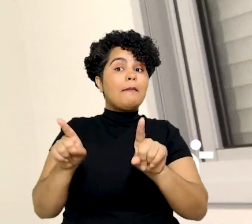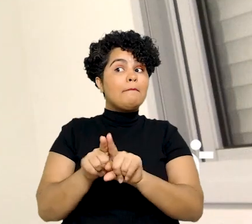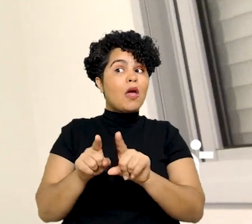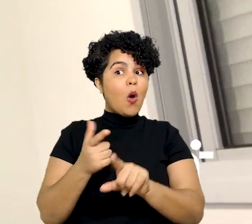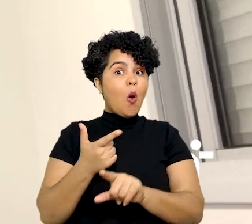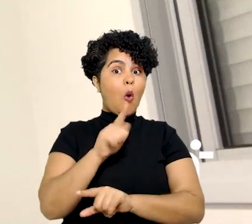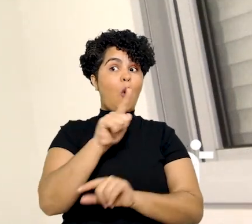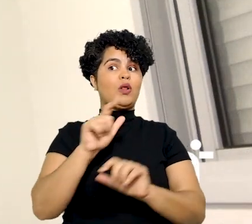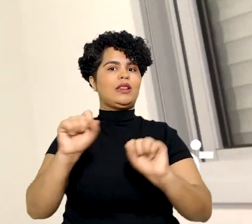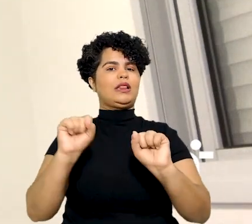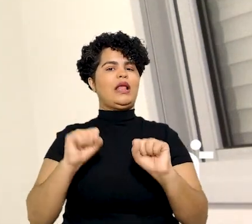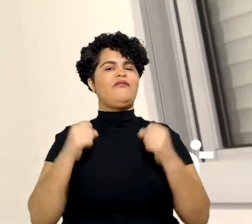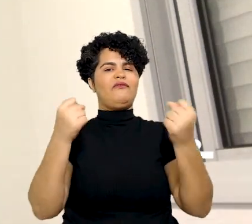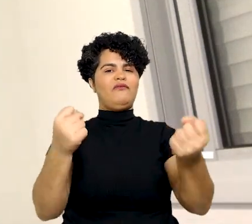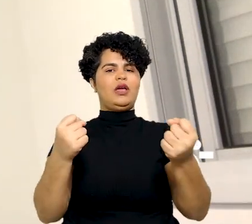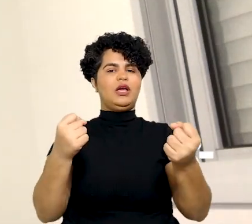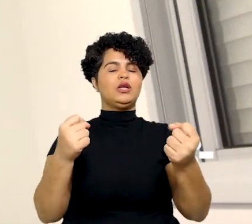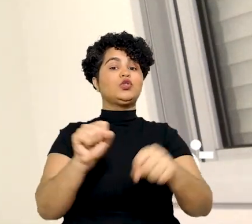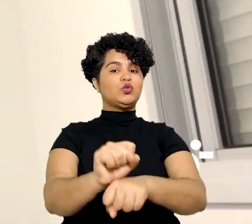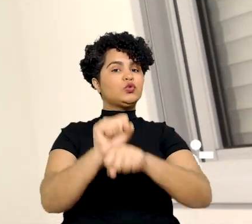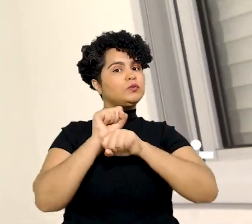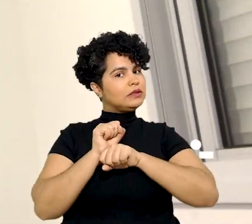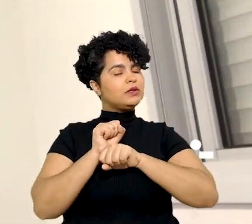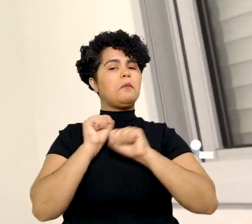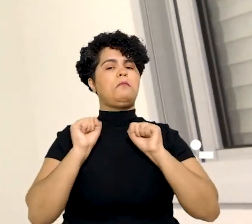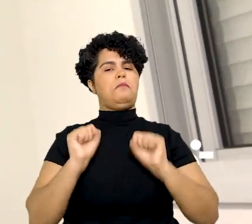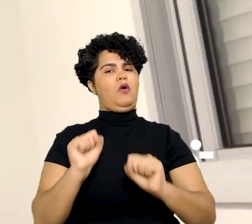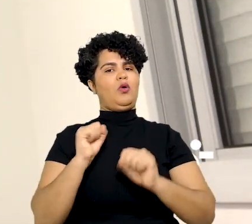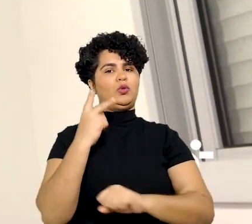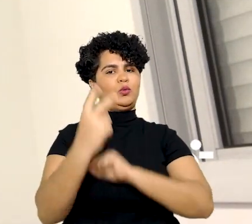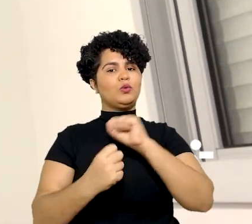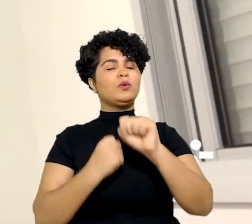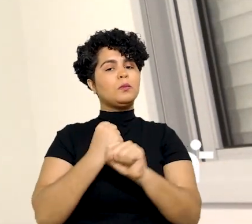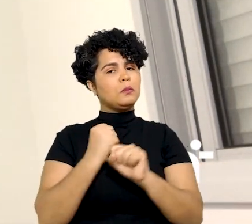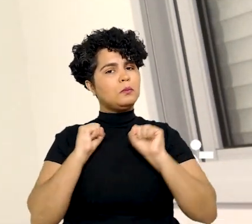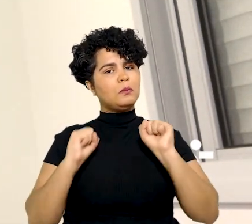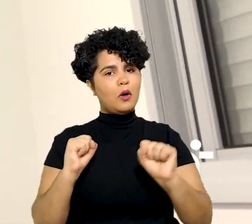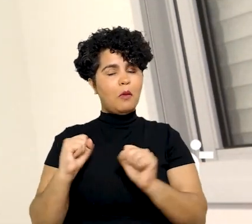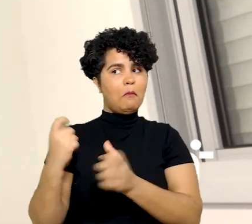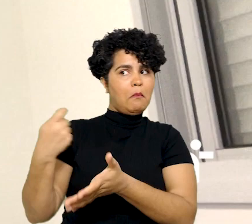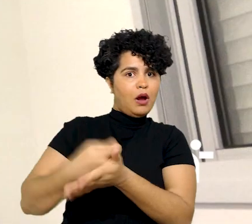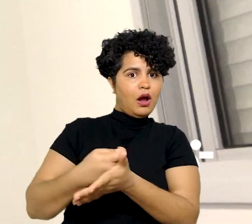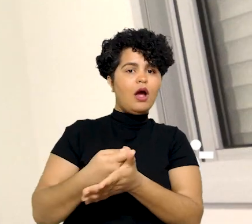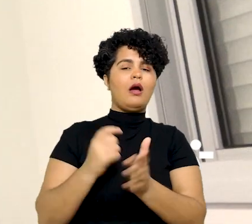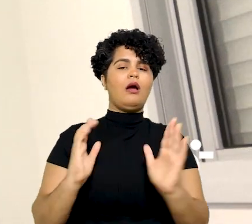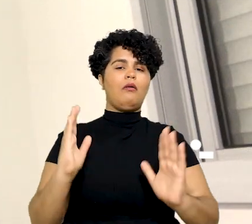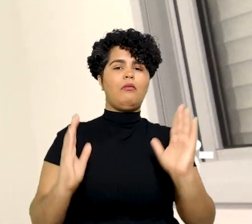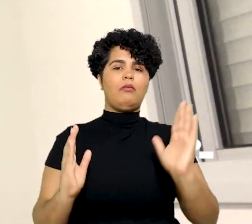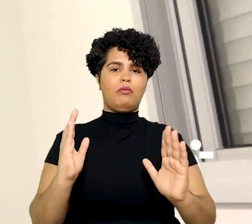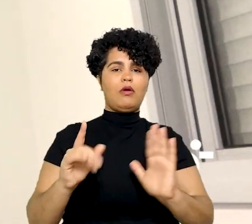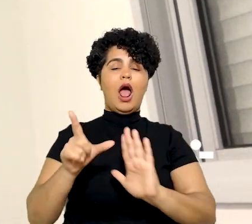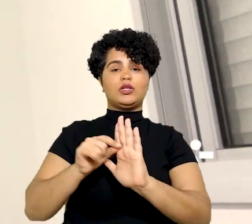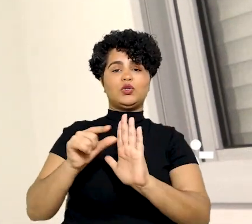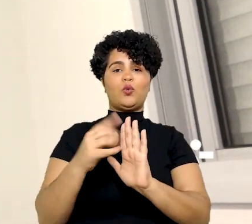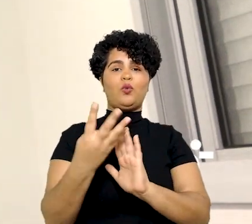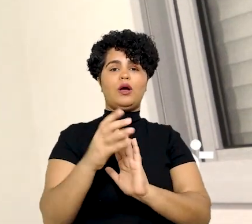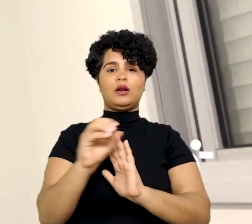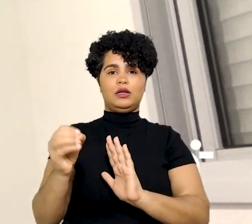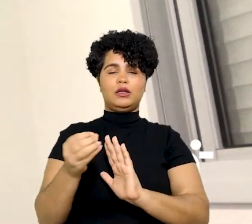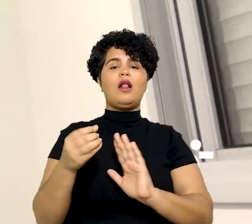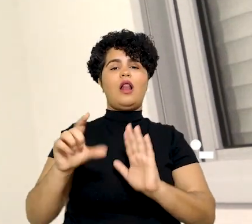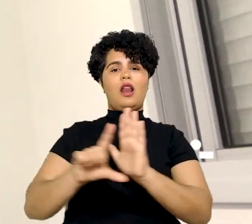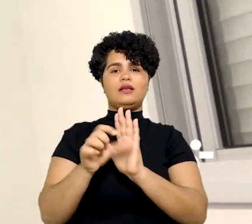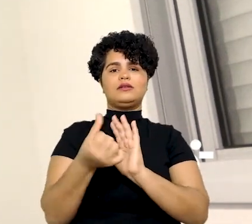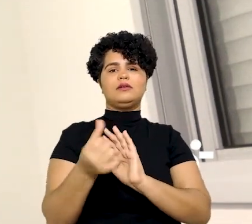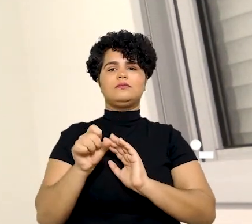E, de outro lado, há quem sustente, há quem defenda essa suspensão do prazo prescricional justamente com base